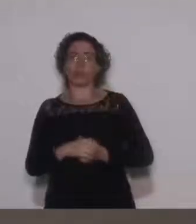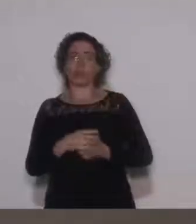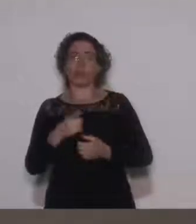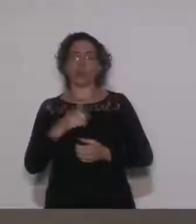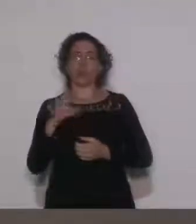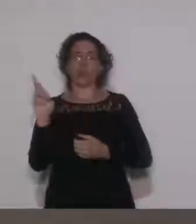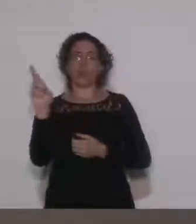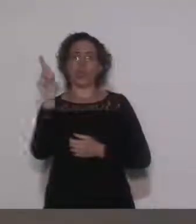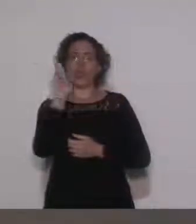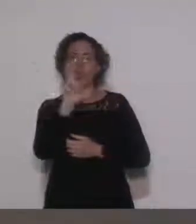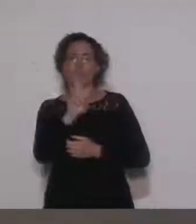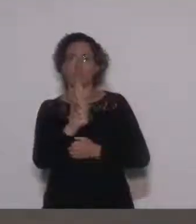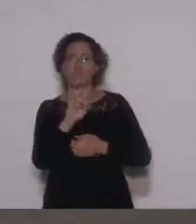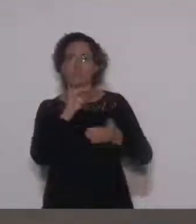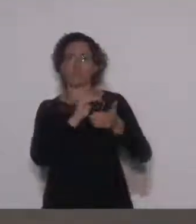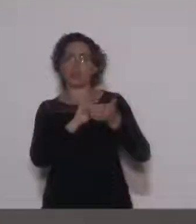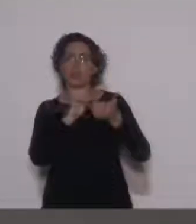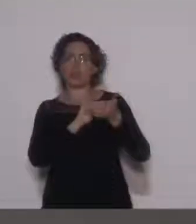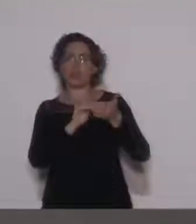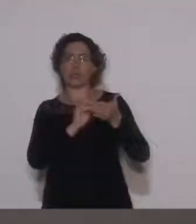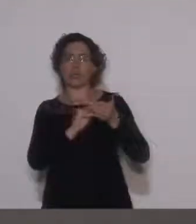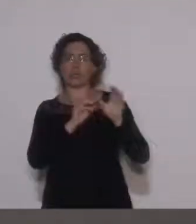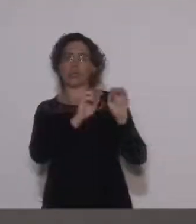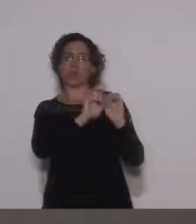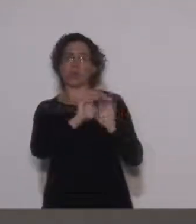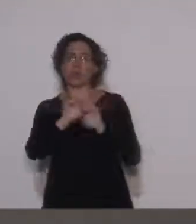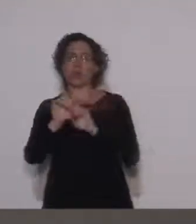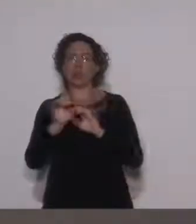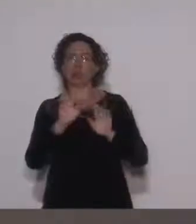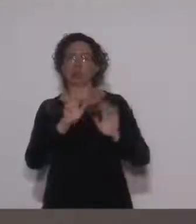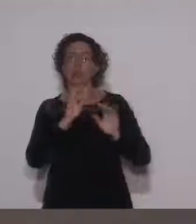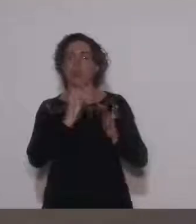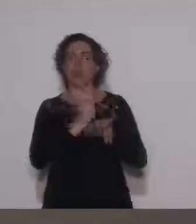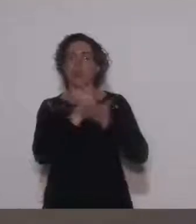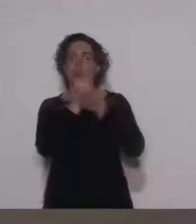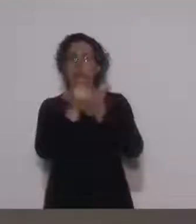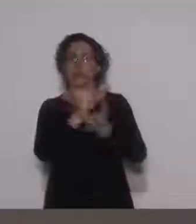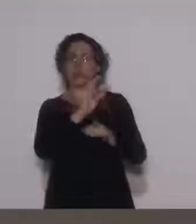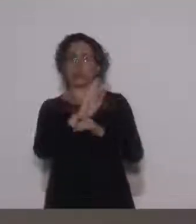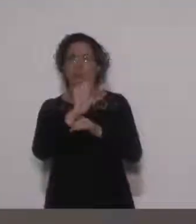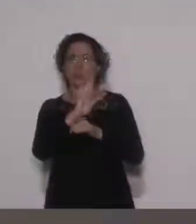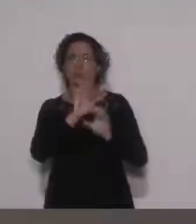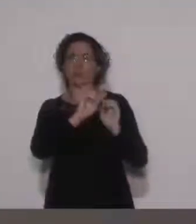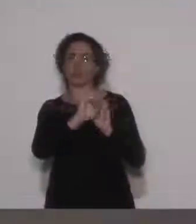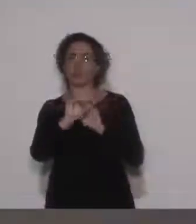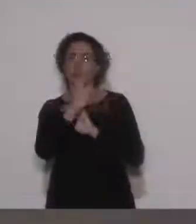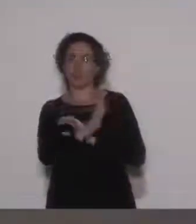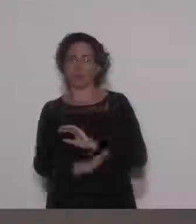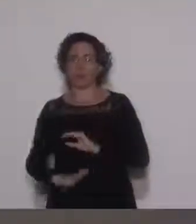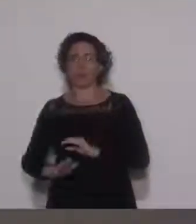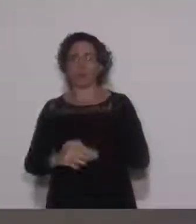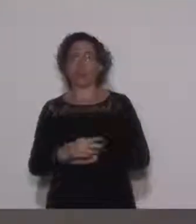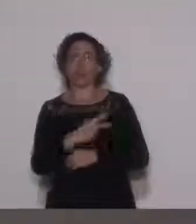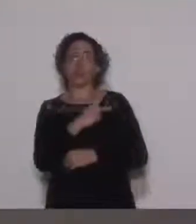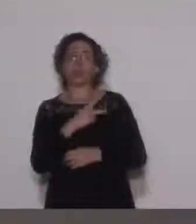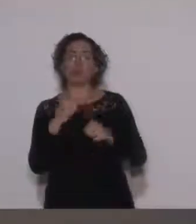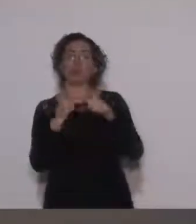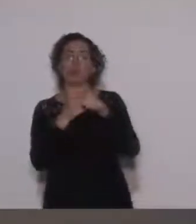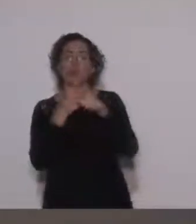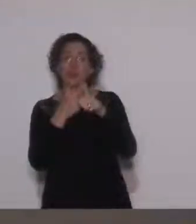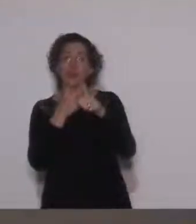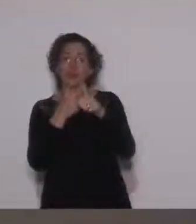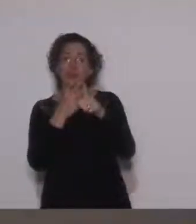representantes da Secretaria de Educação, auxiliares de Educação Infantil. Bom, Presidente, primeiro eu queria